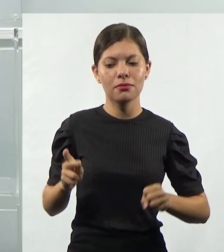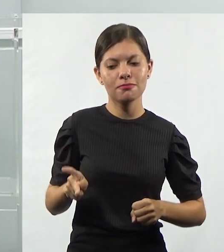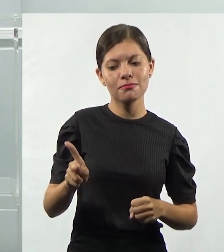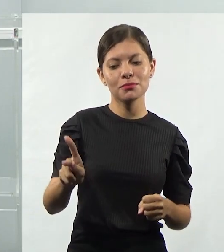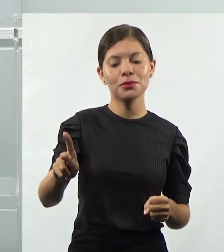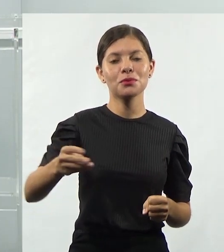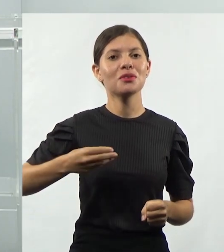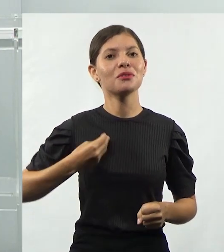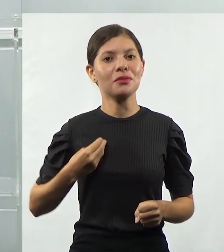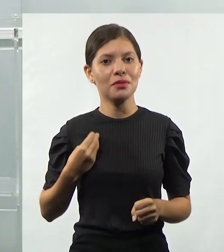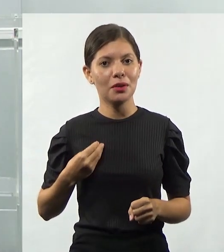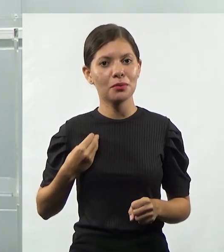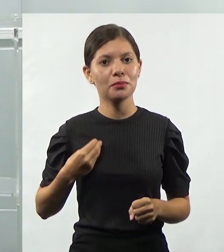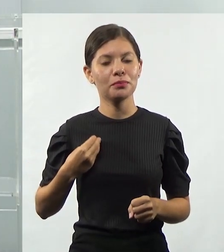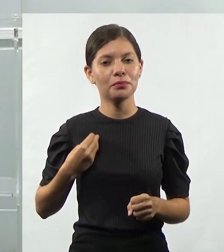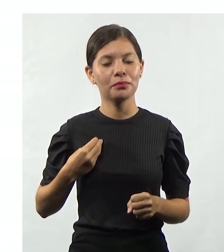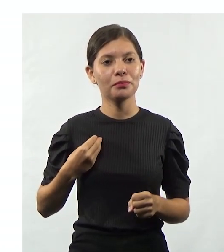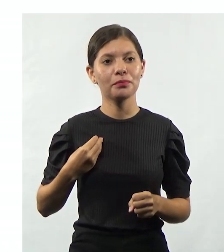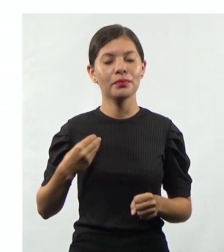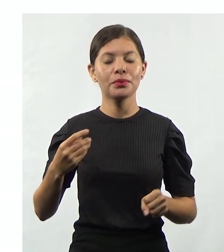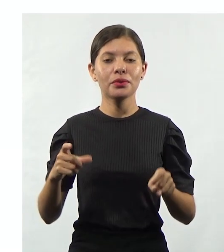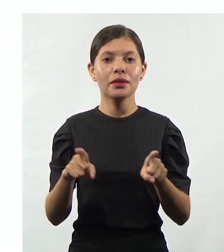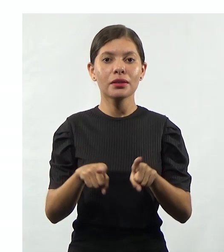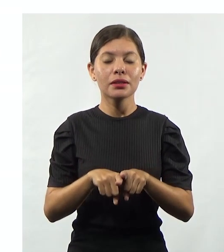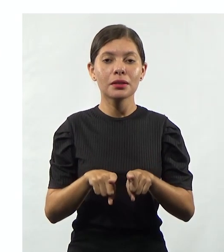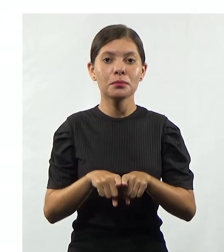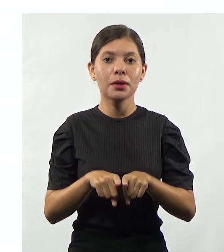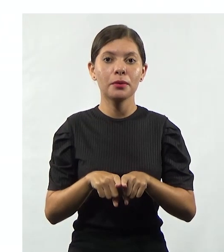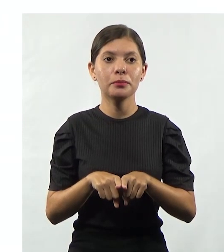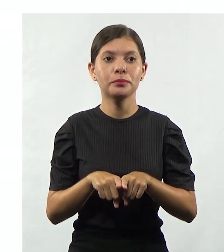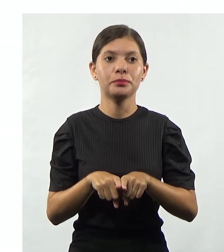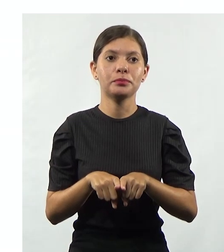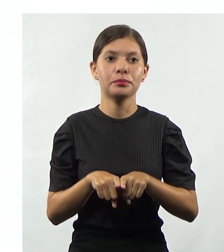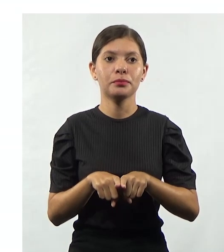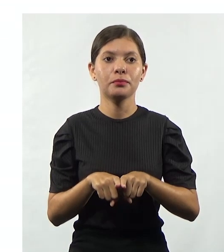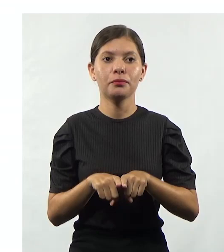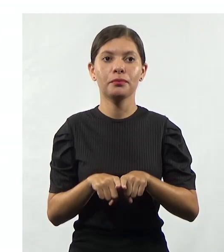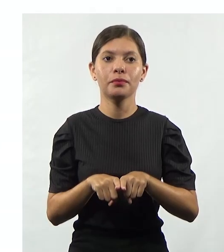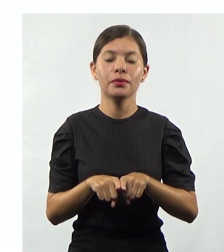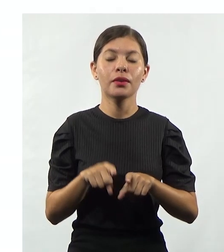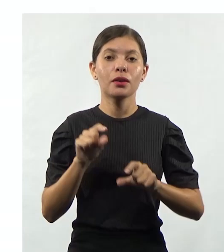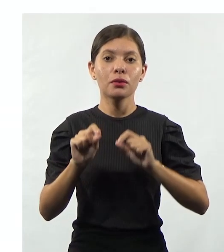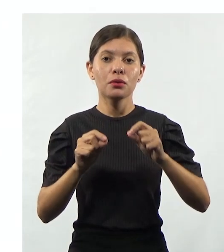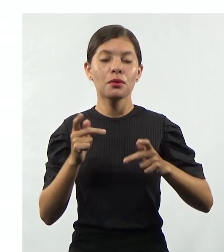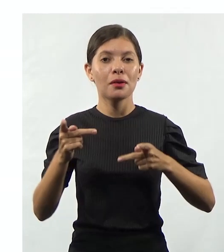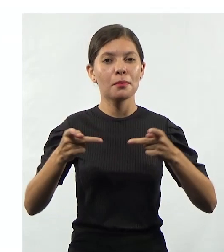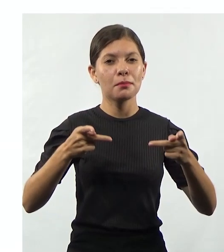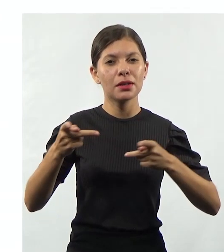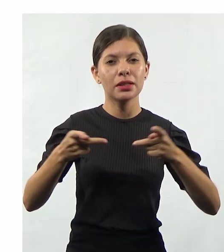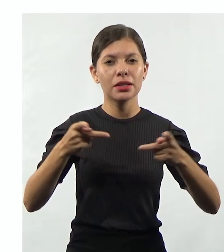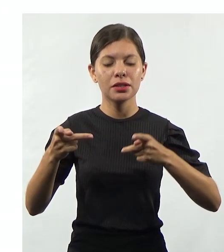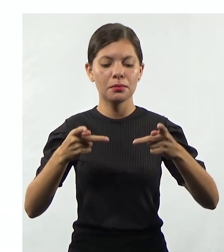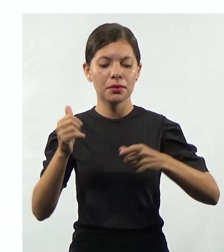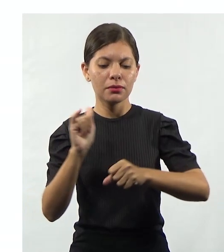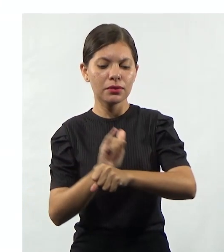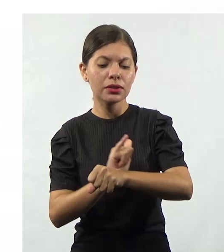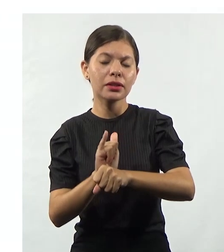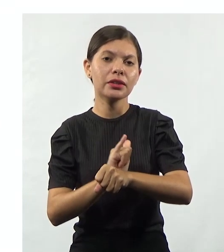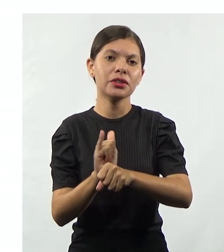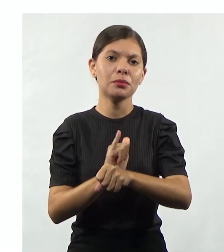vivendo, né? E também a questão do planejamento. Planejar